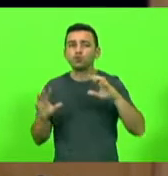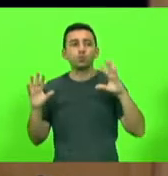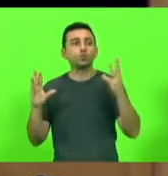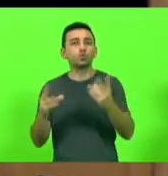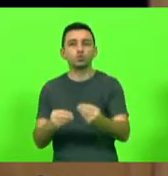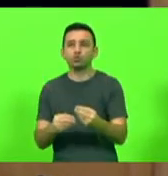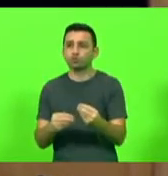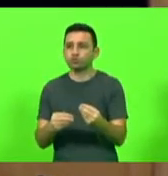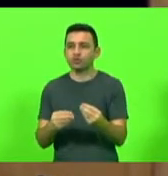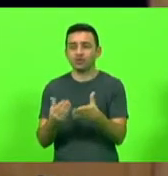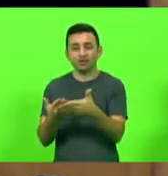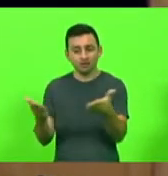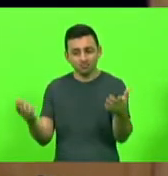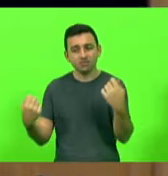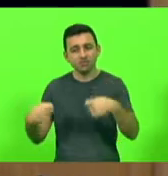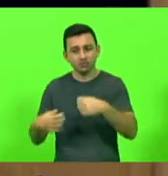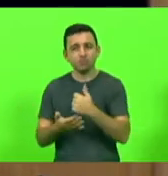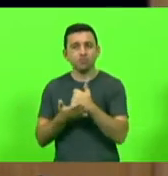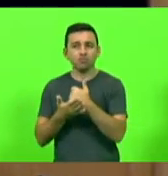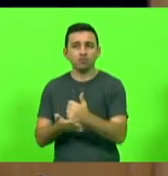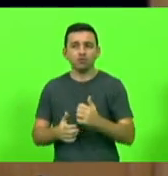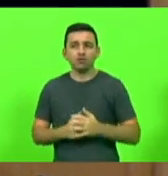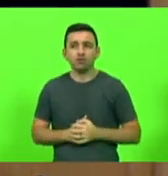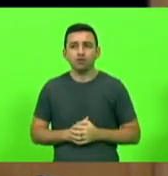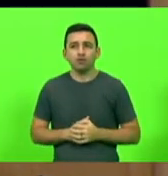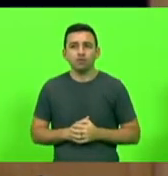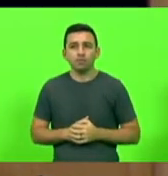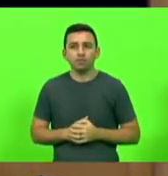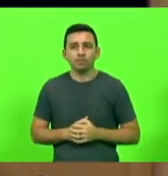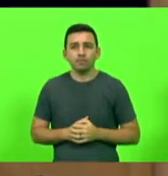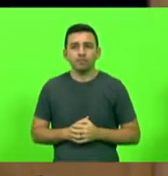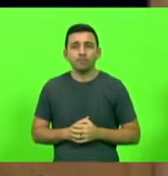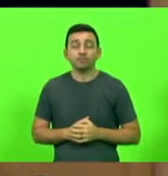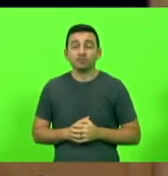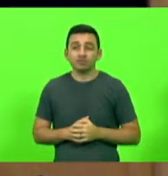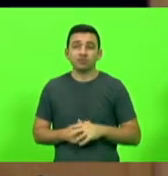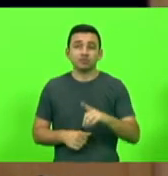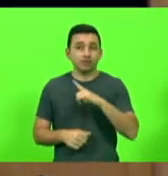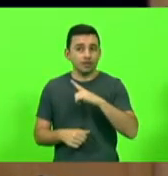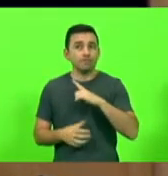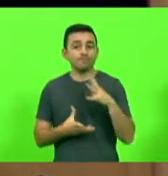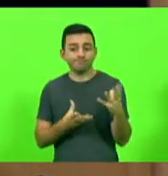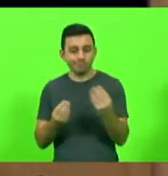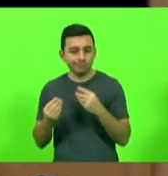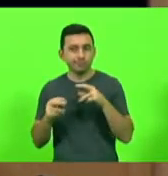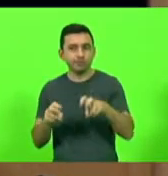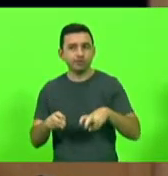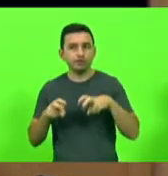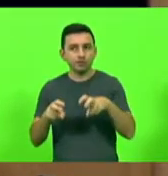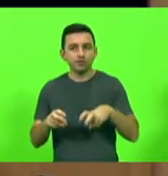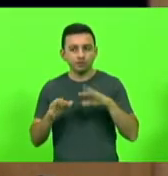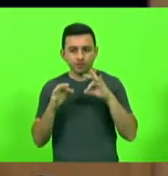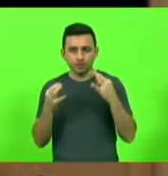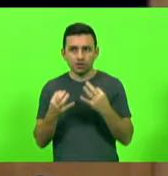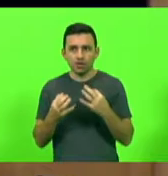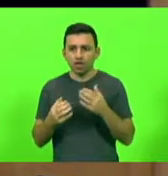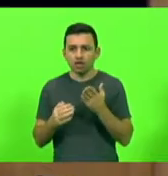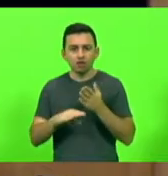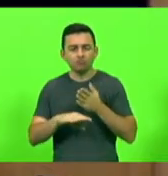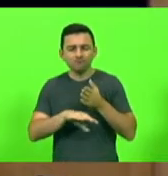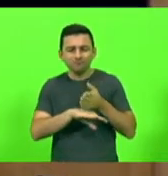precisam desse apoio. Em relação a esse programa, muitos agricultores não conseguiram acessar o auxílio,